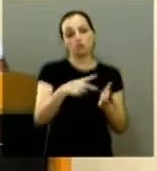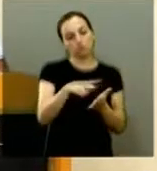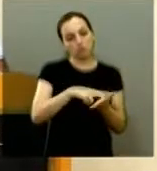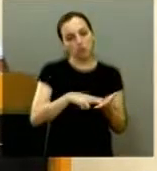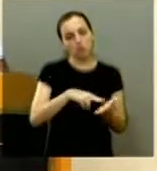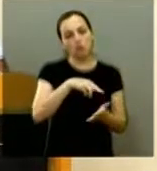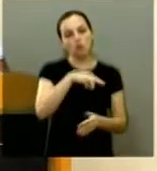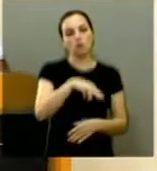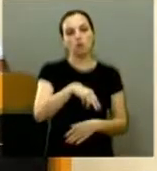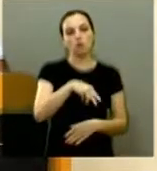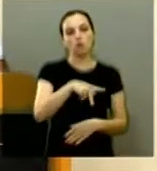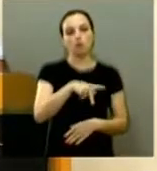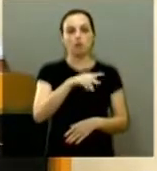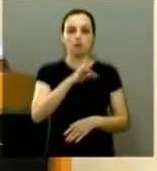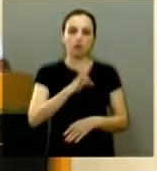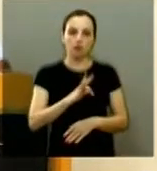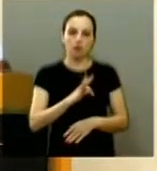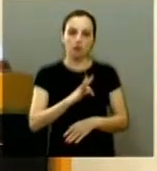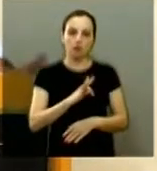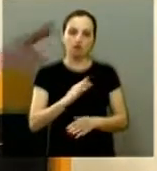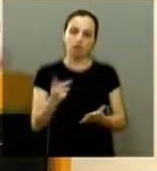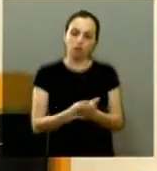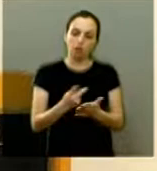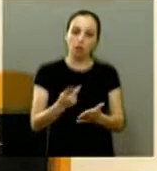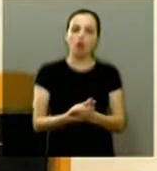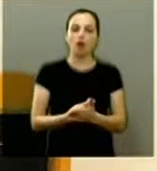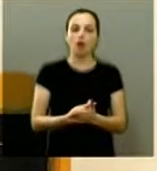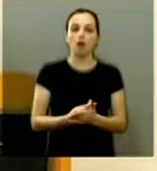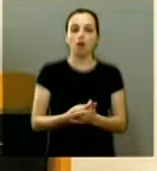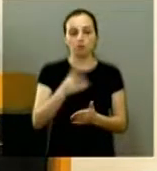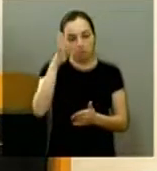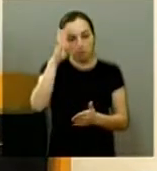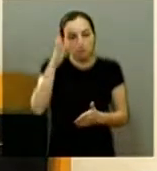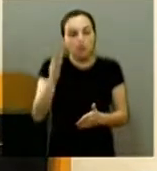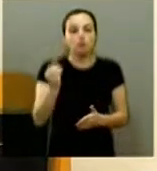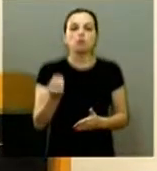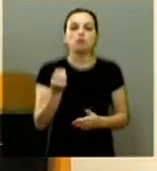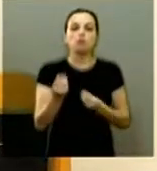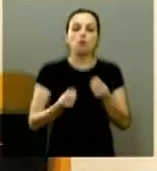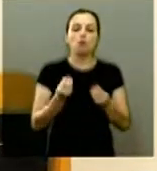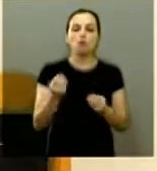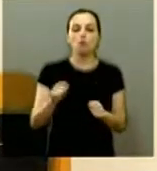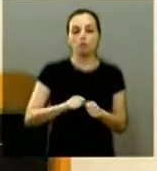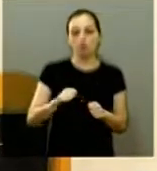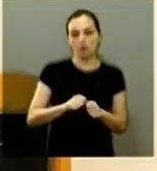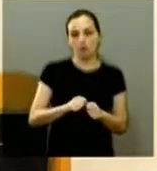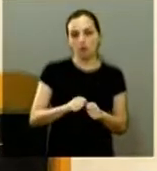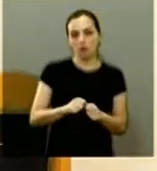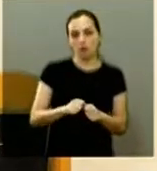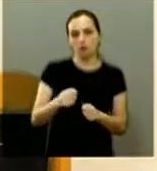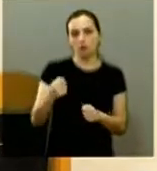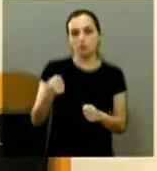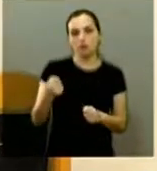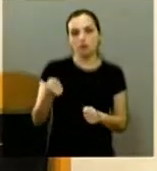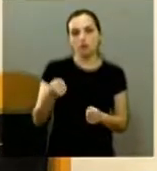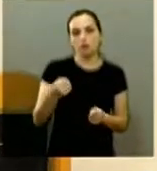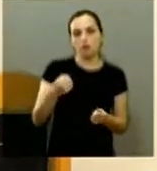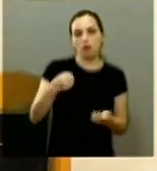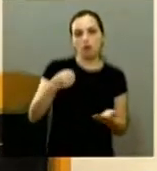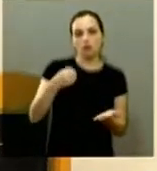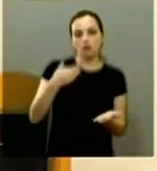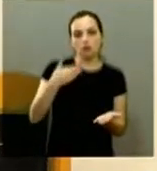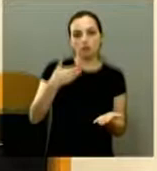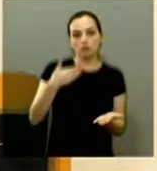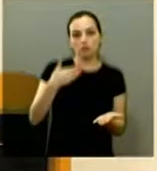MPT desvirtuou principalmente da forma que foi feito se não tivesse dispensado rescindido esse